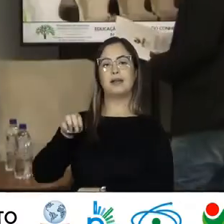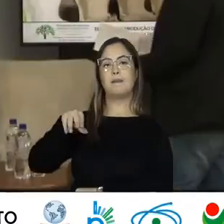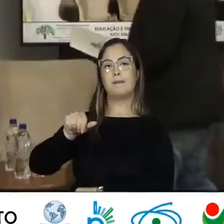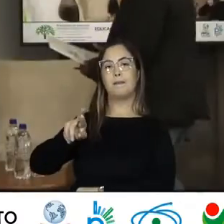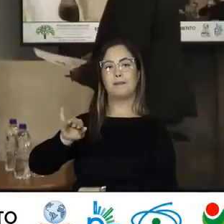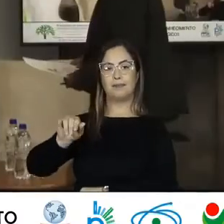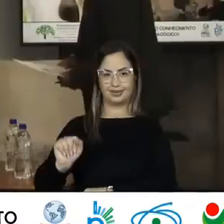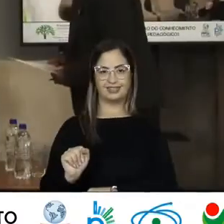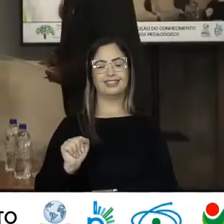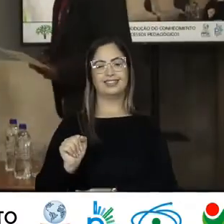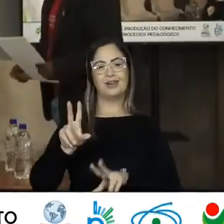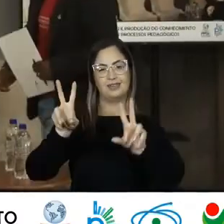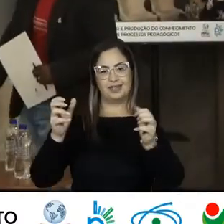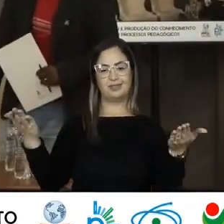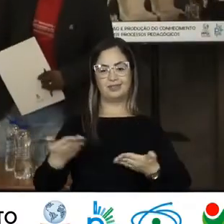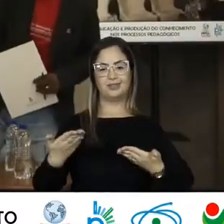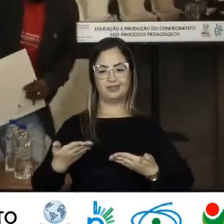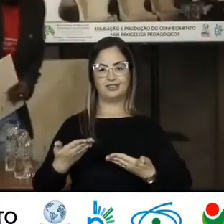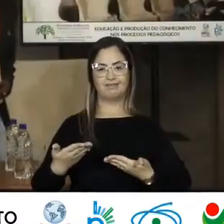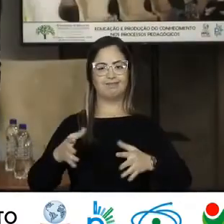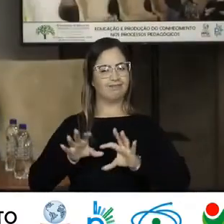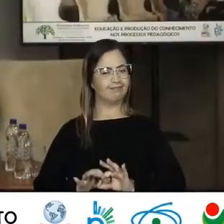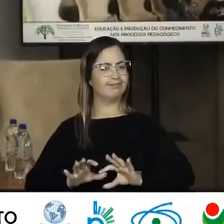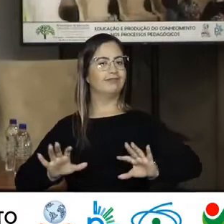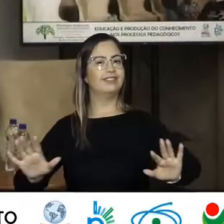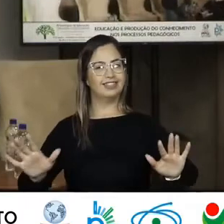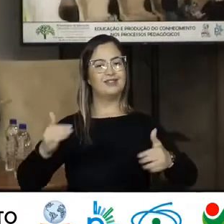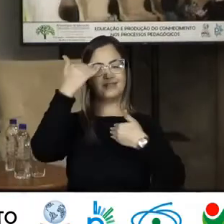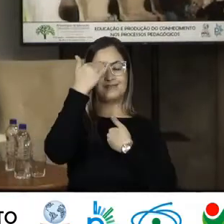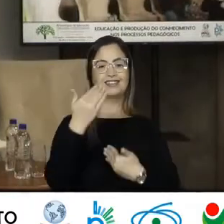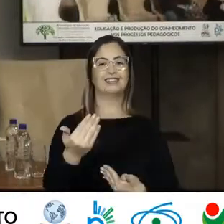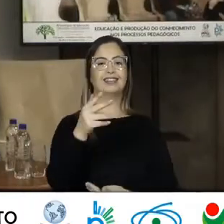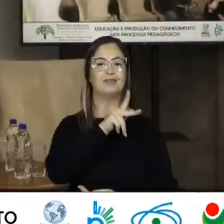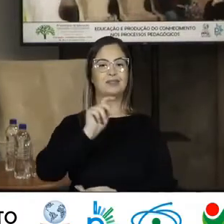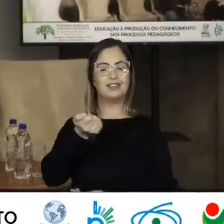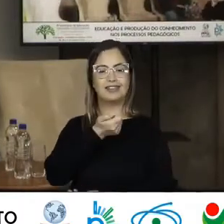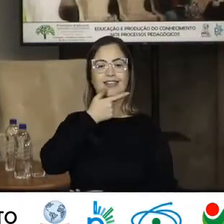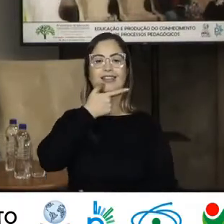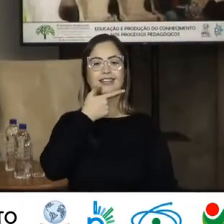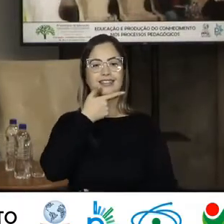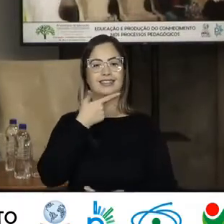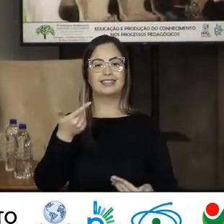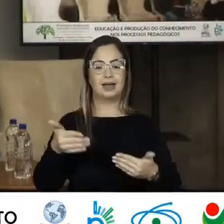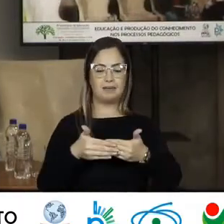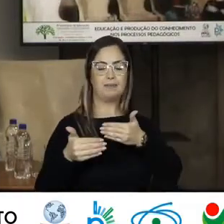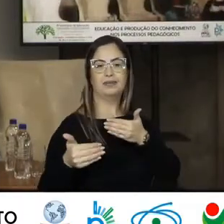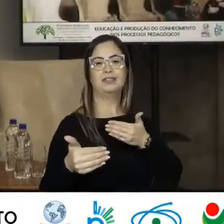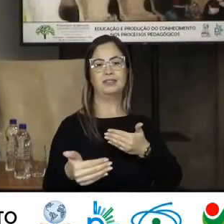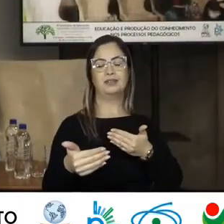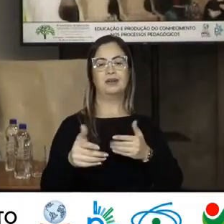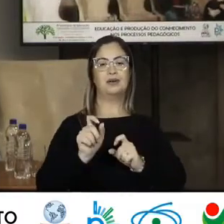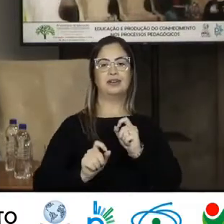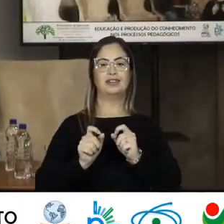Catarina Esta temática Fique à vontade Obrigada Professor Alex E a partir de agora Então Eu